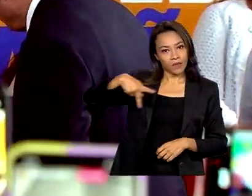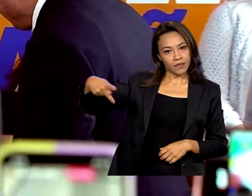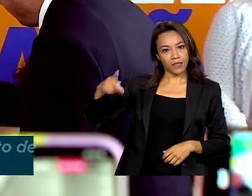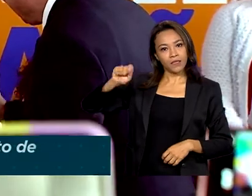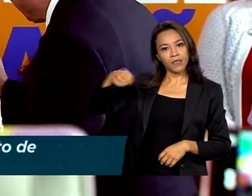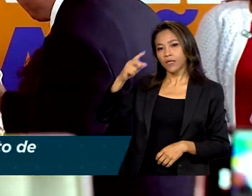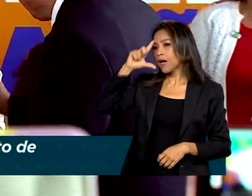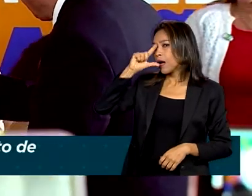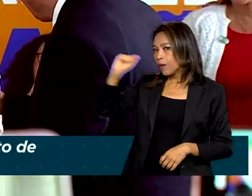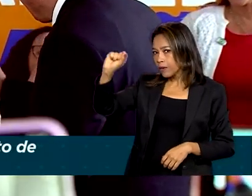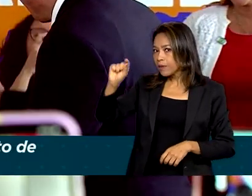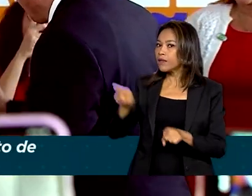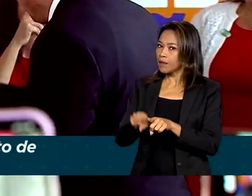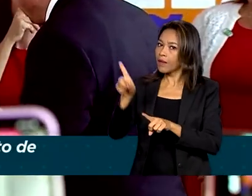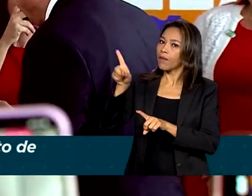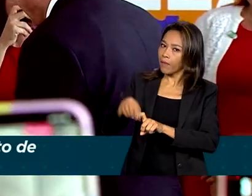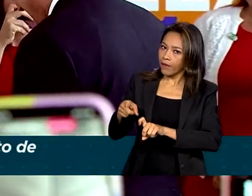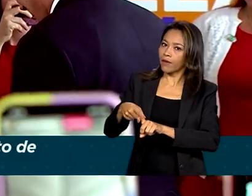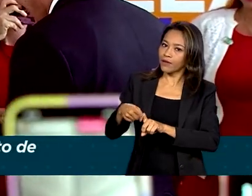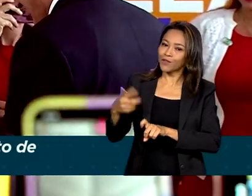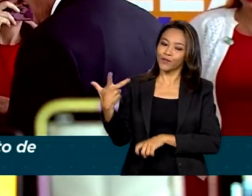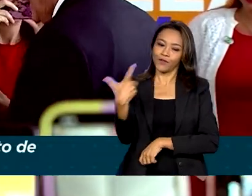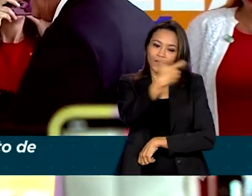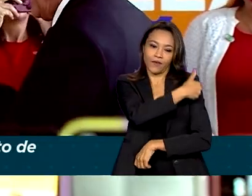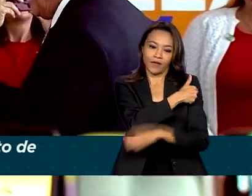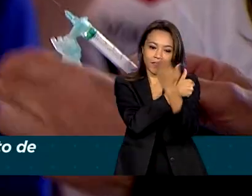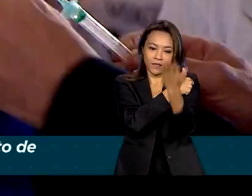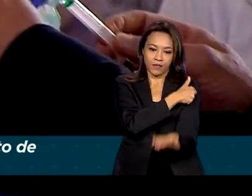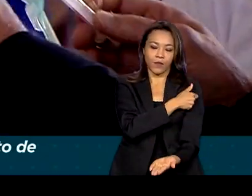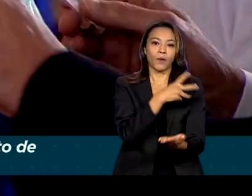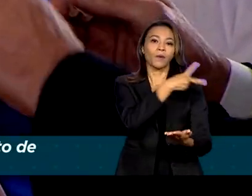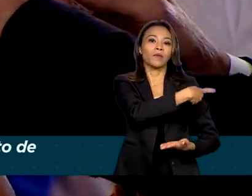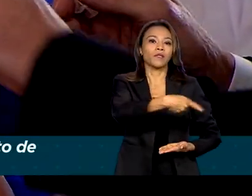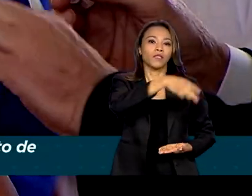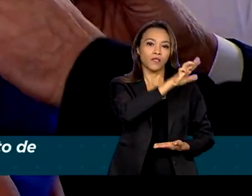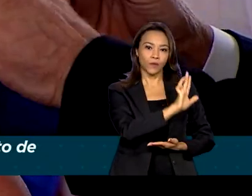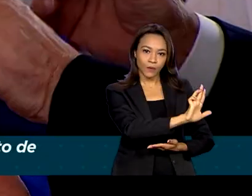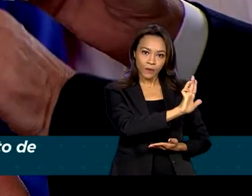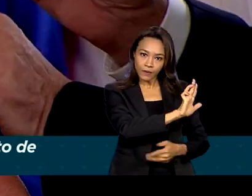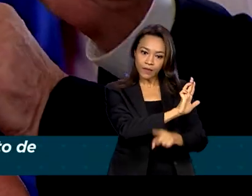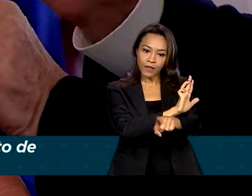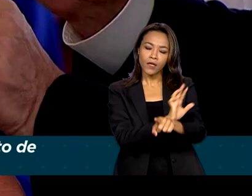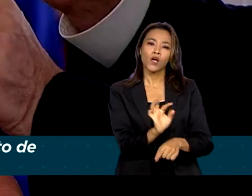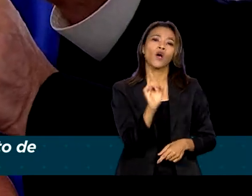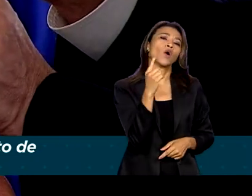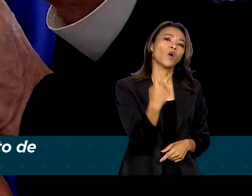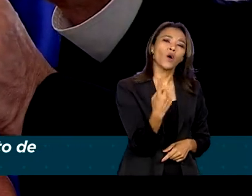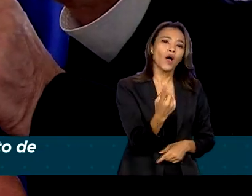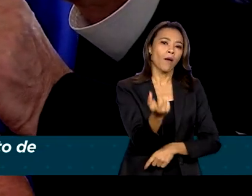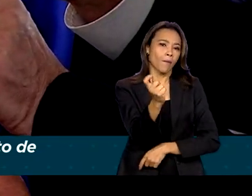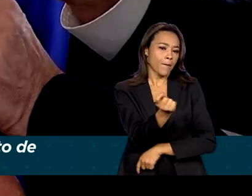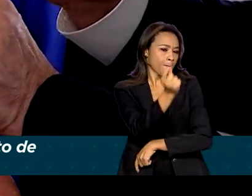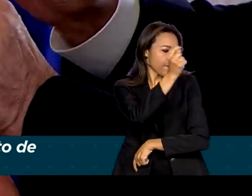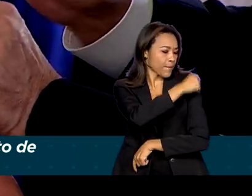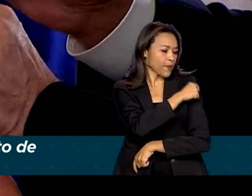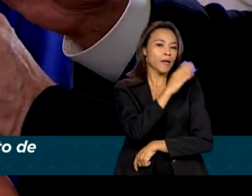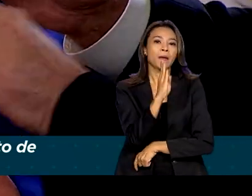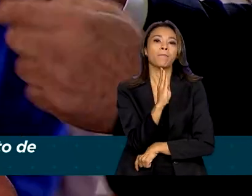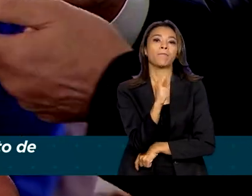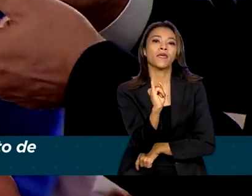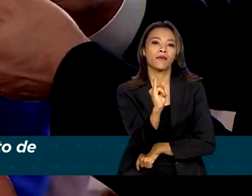Alckmin, que também é médico, vacinou o presidente Luiz Inácio Lula da Silva com a dose de reforço da vacina